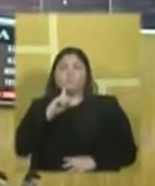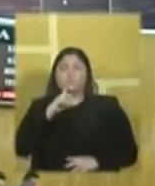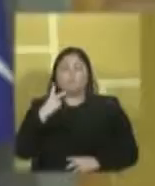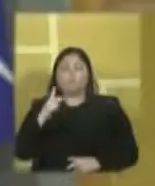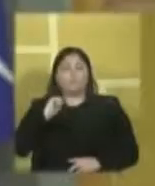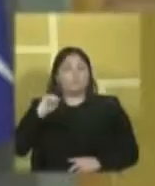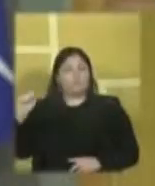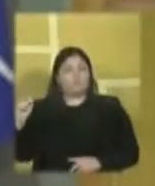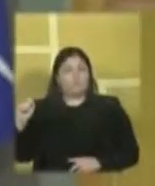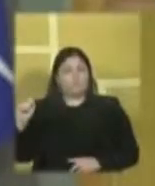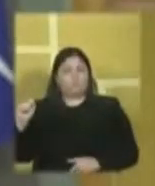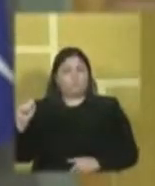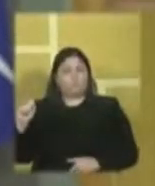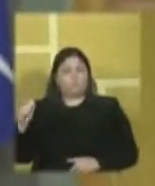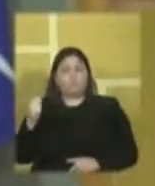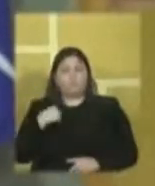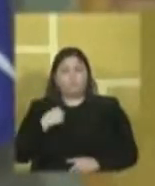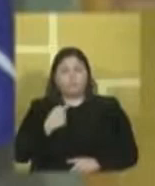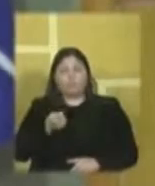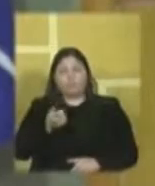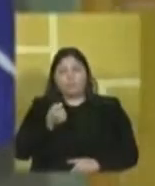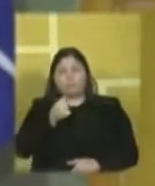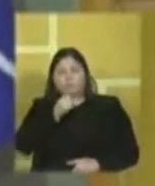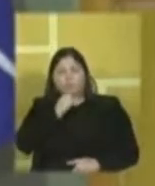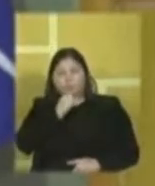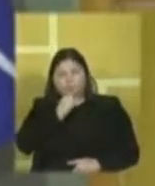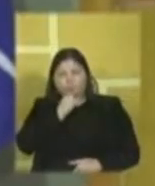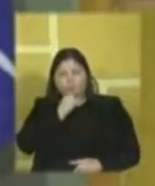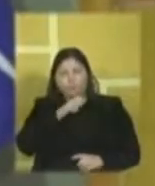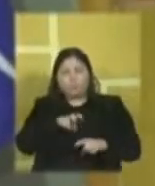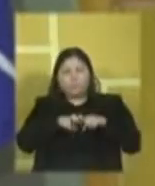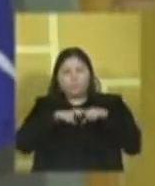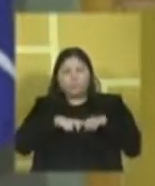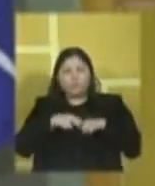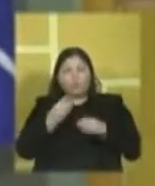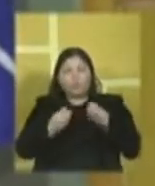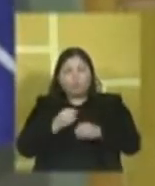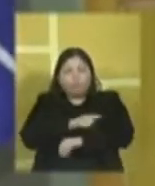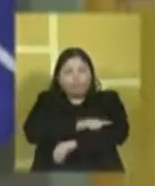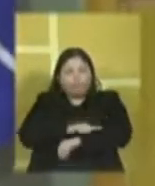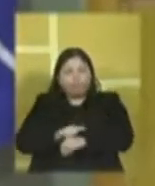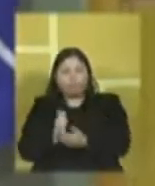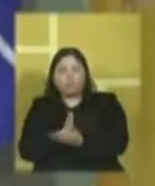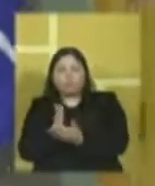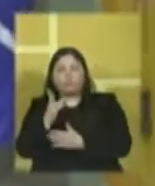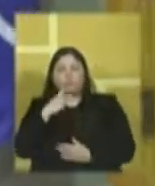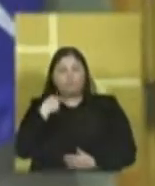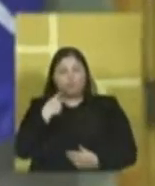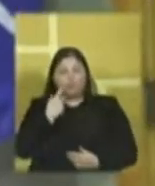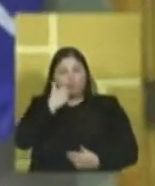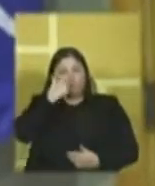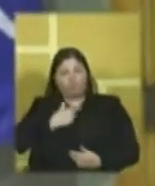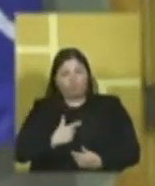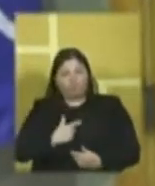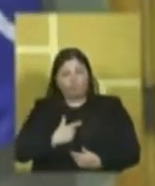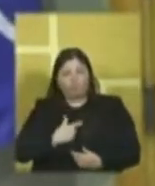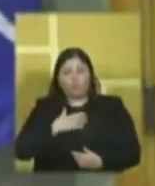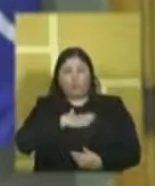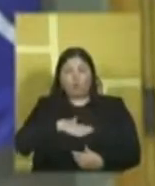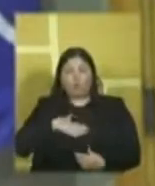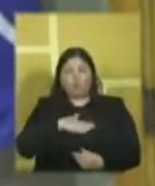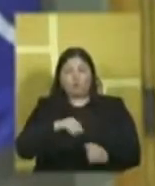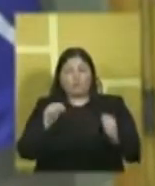2 de abril e estou ficando um pouco triste com o comportamento de alguns vereadores. Gostam de fazer aqui